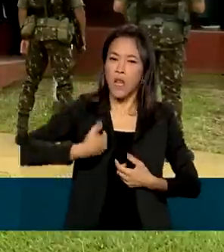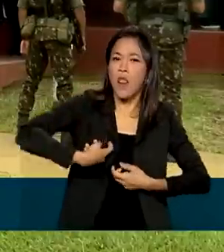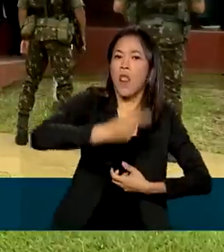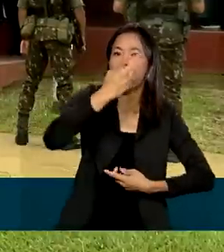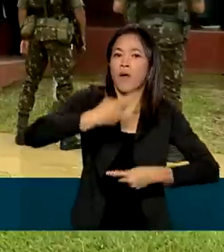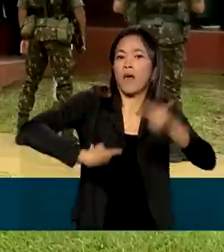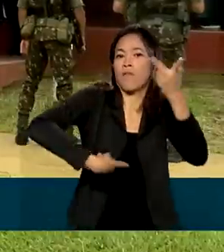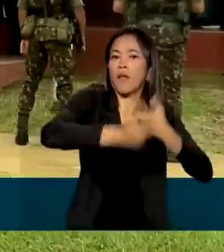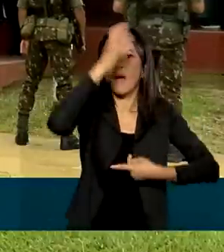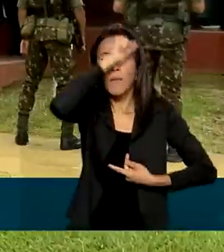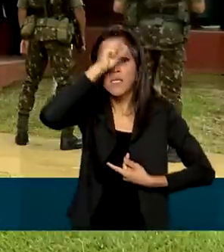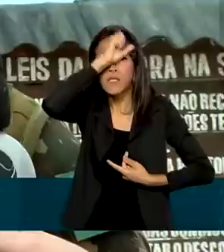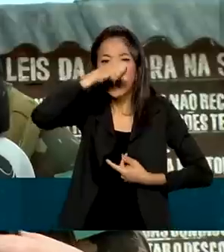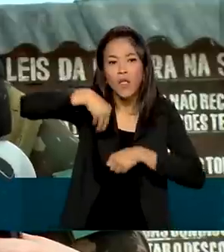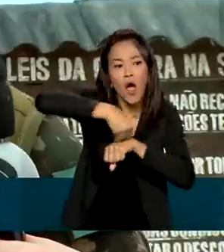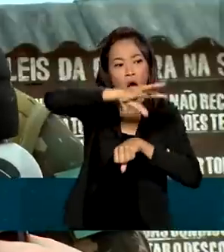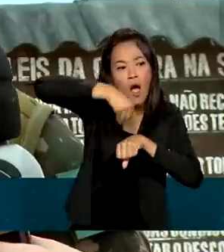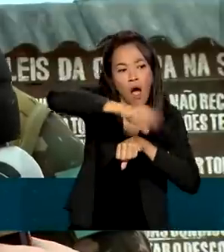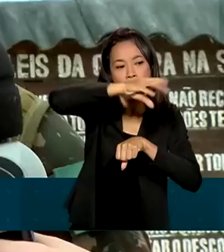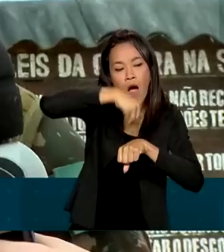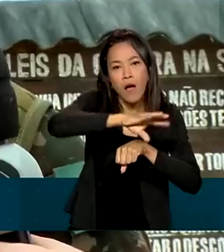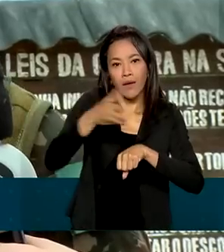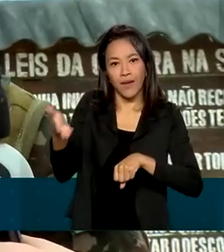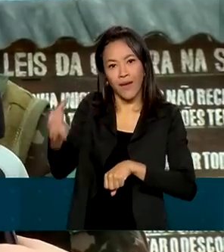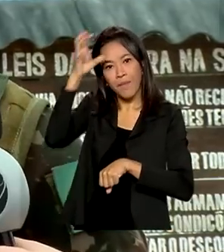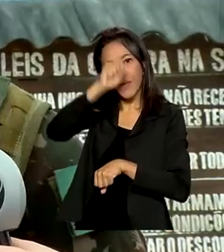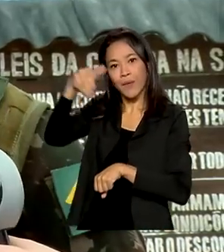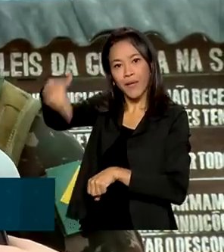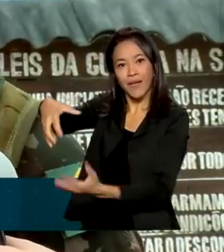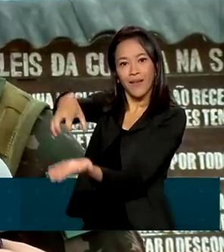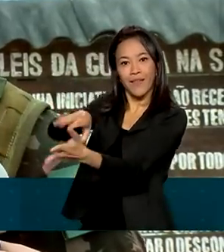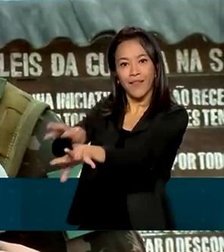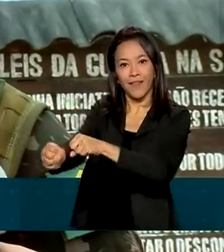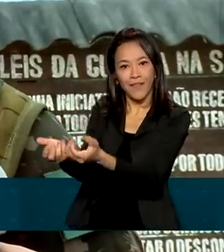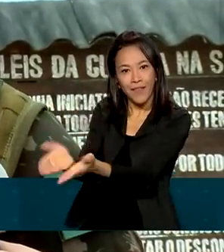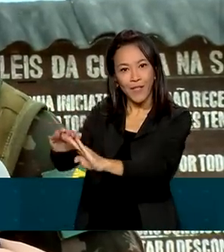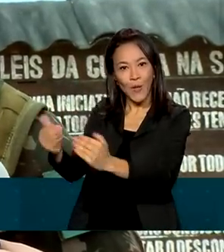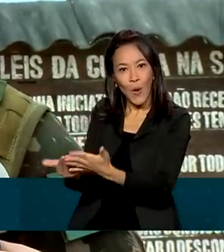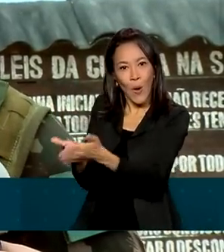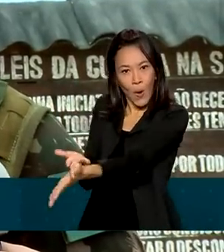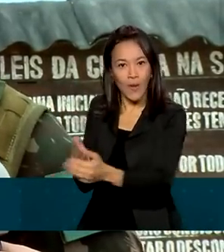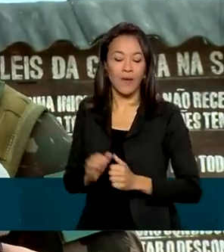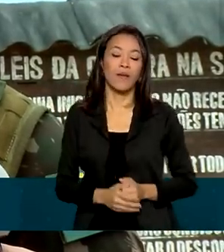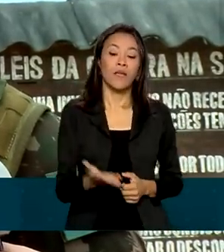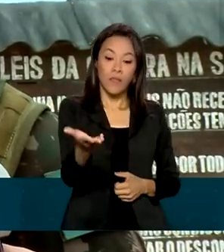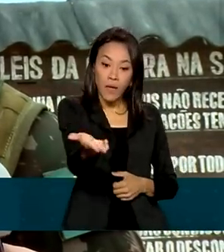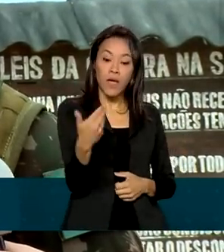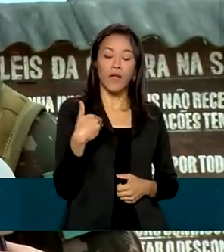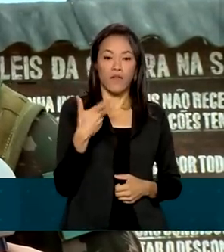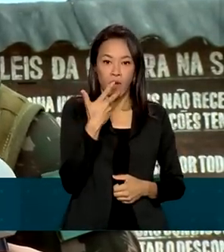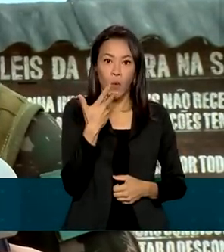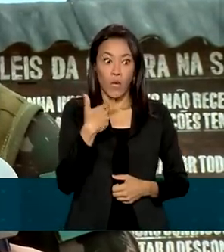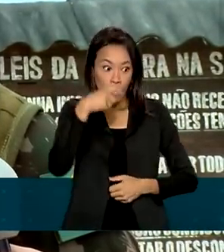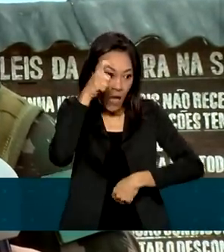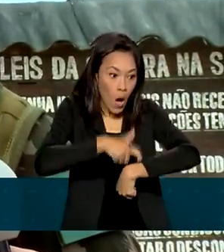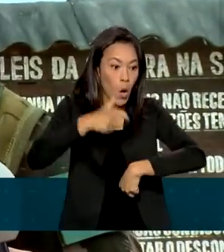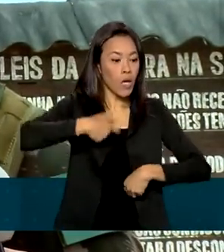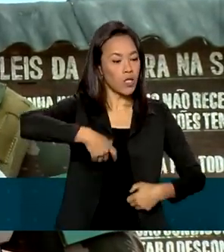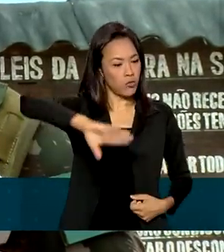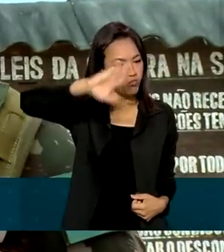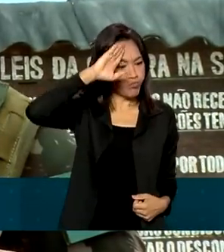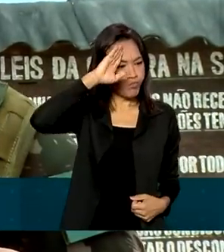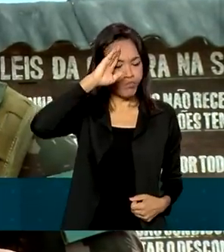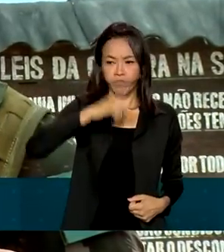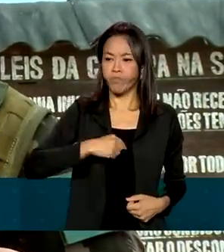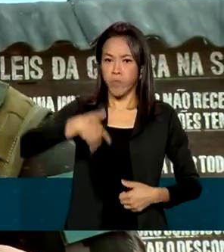vários aprendizados. Devido às situações que a gente passa no curso, então quando chega na hora de comandar o pelotão,